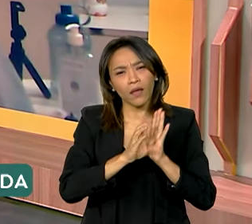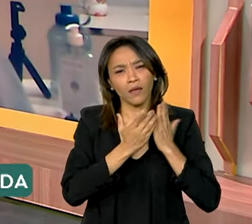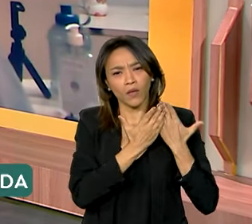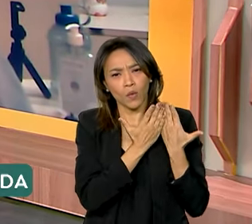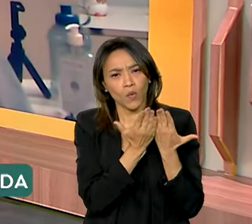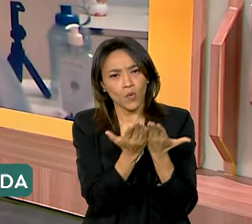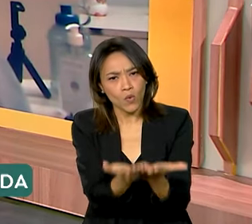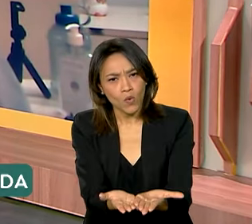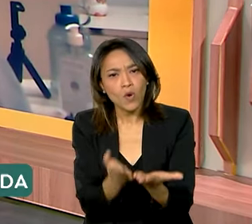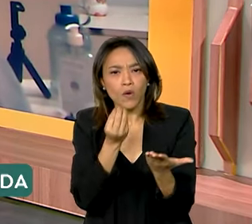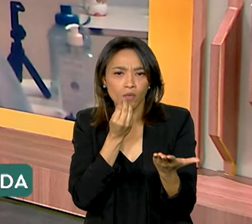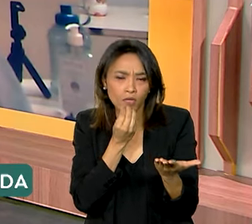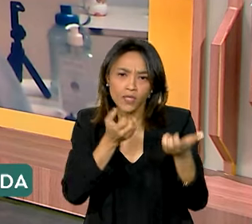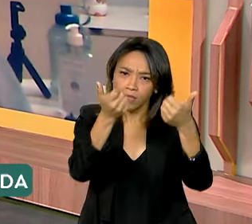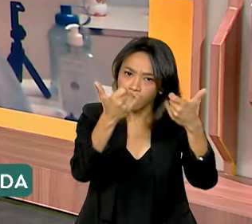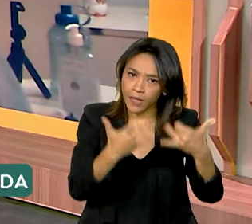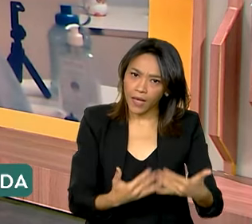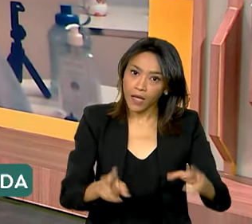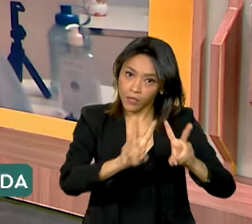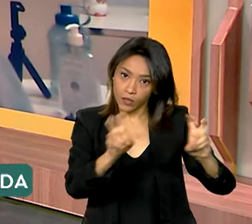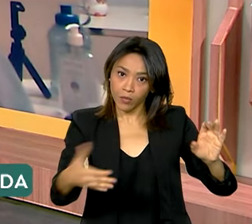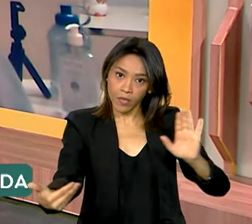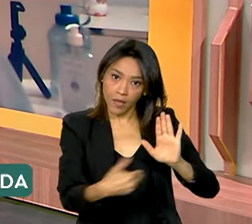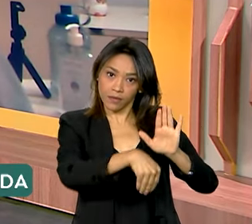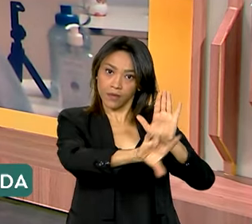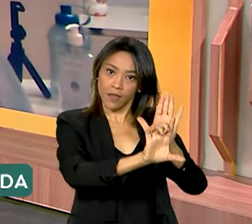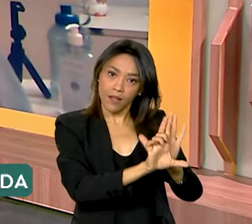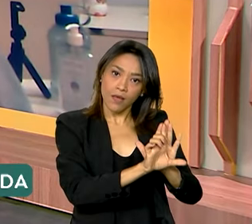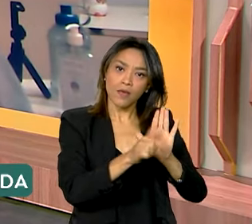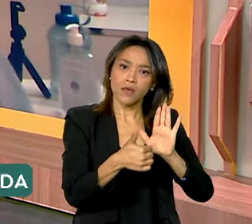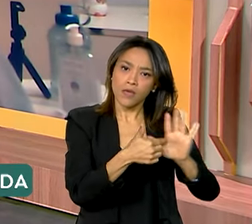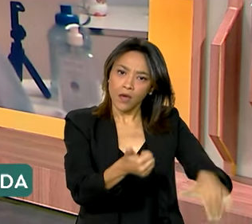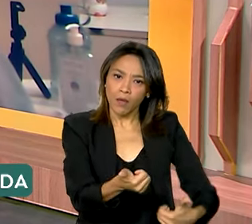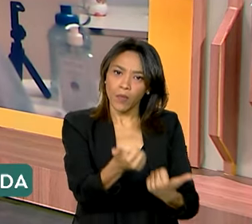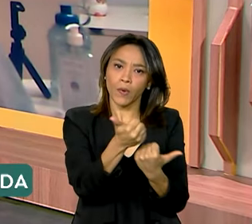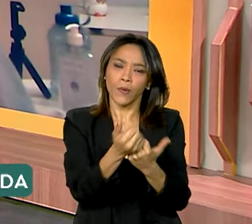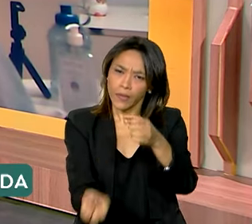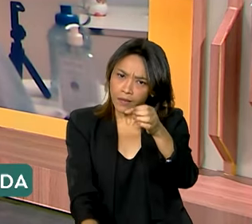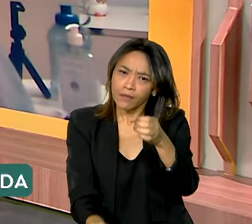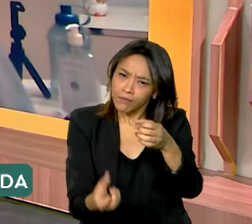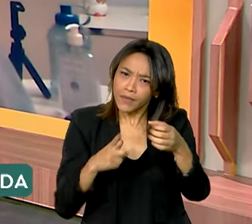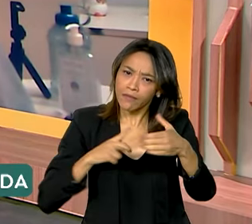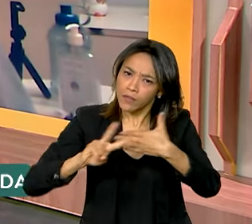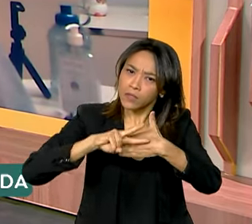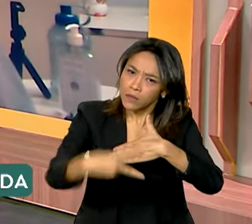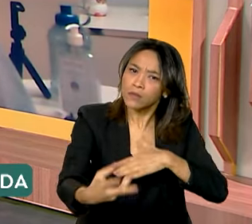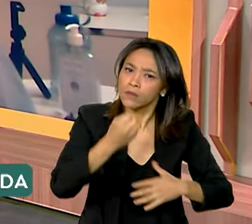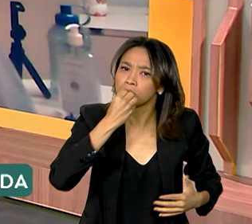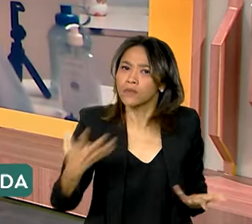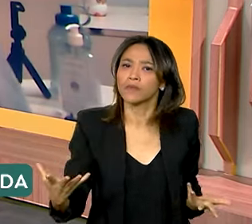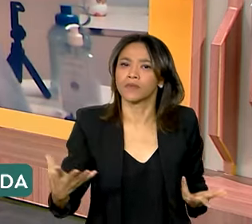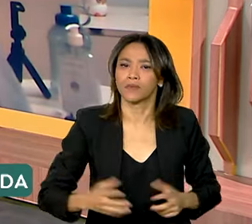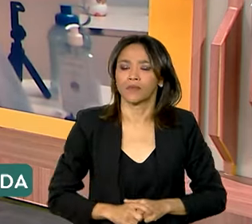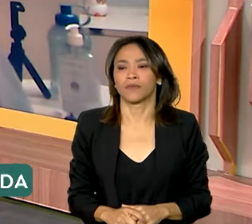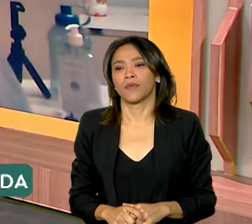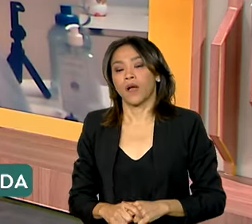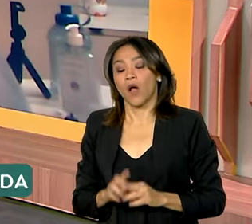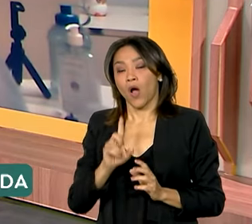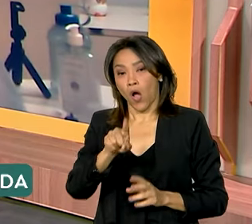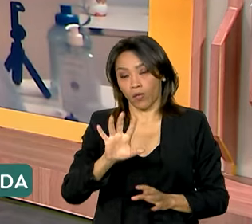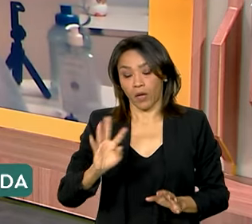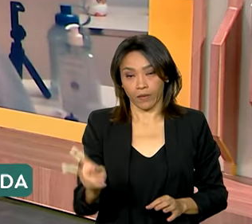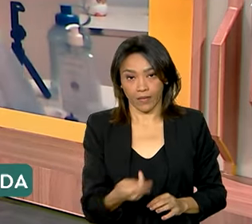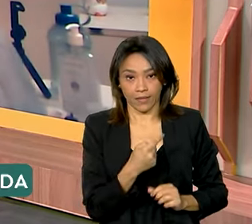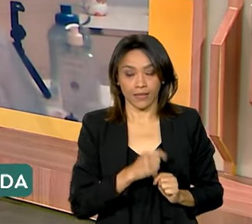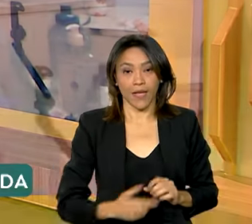podia falar um pouco, explicar como essa lei fez, criou esses efeitos? O que que acontece? Essa